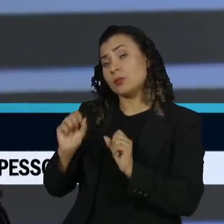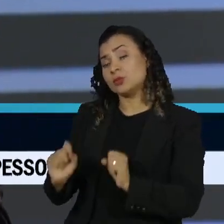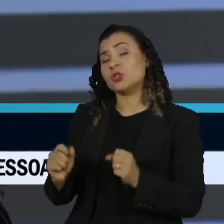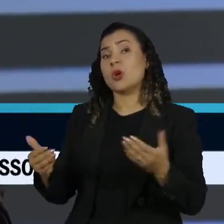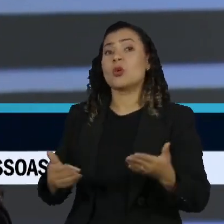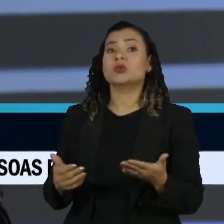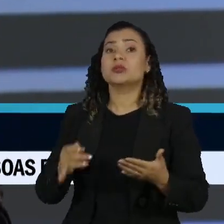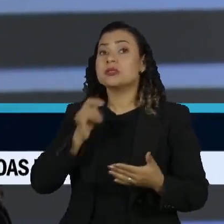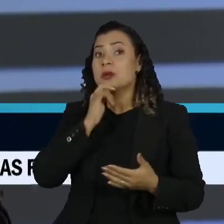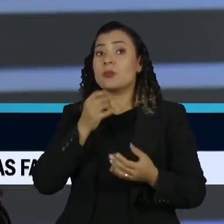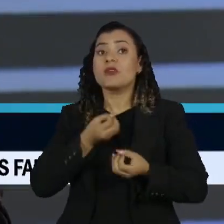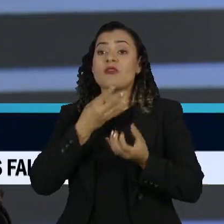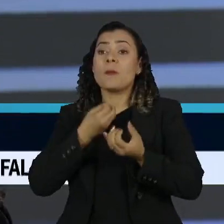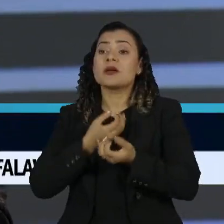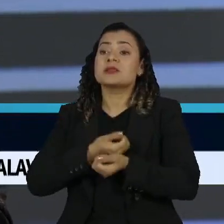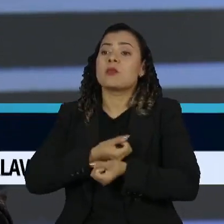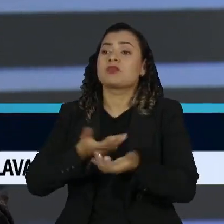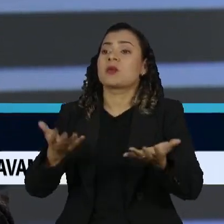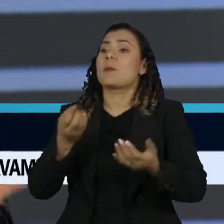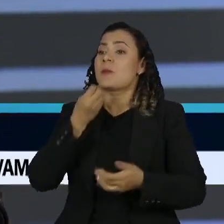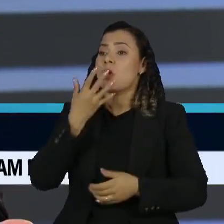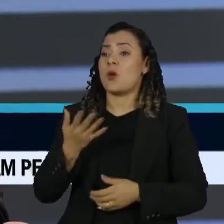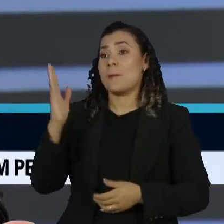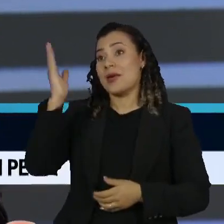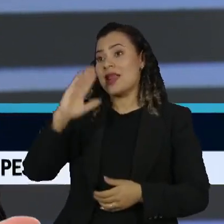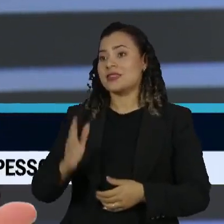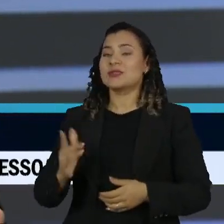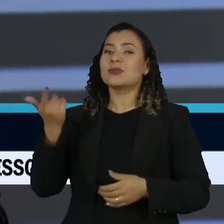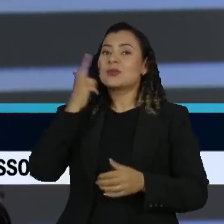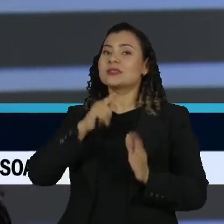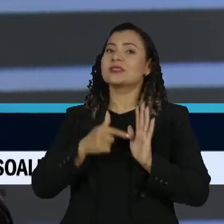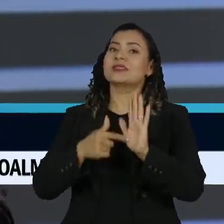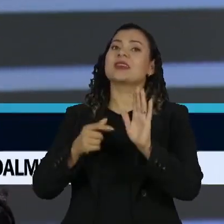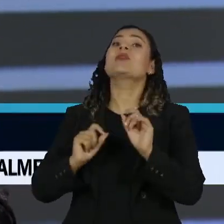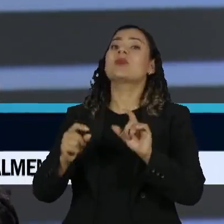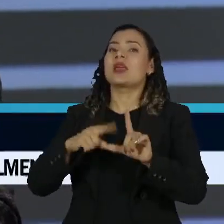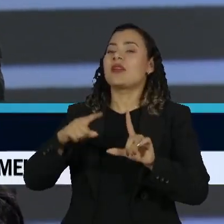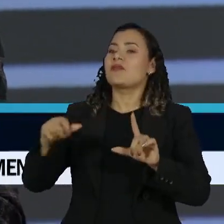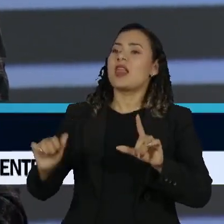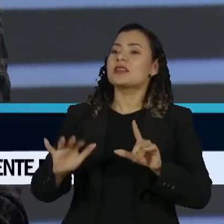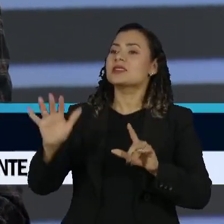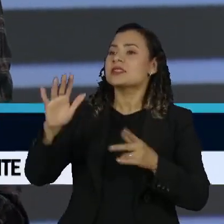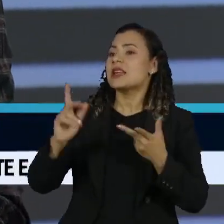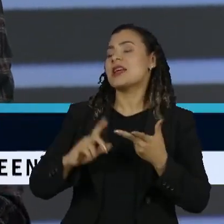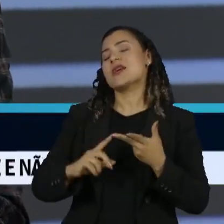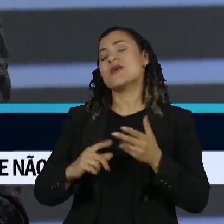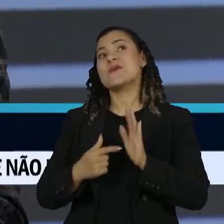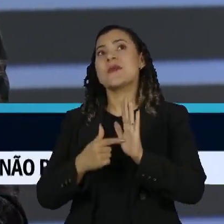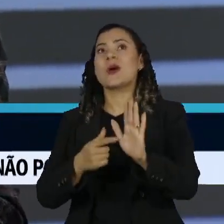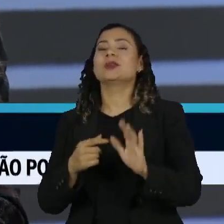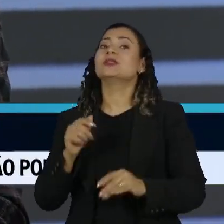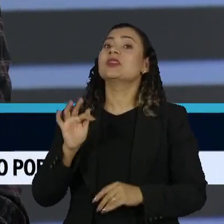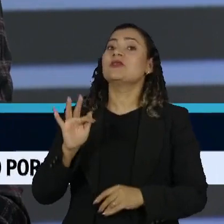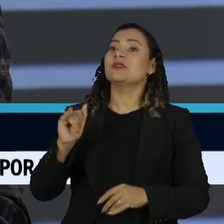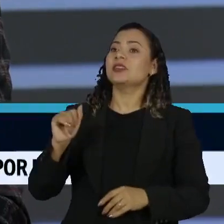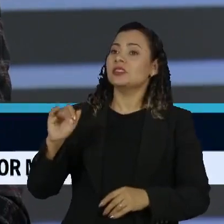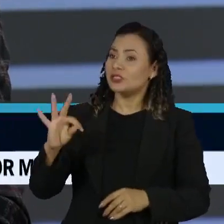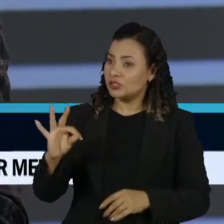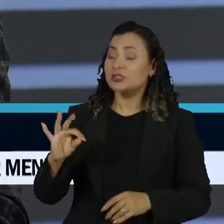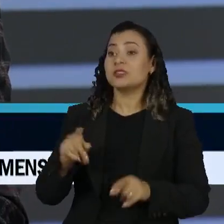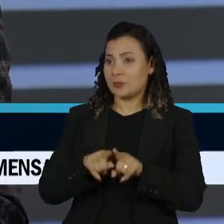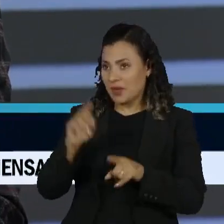dia cheio de notícias boas, o Brasil com sinalização de inflação, a FIT do Brasil foi